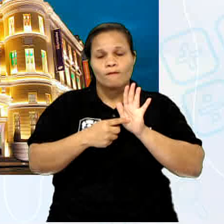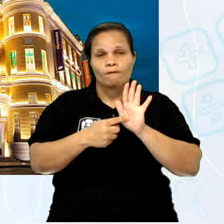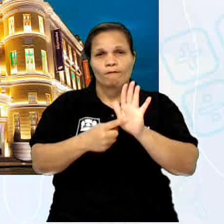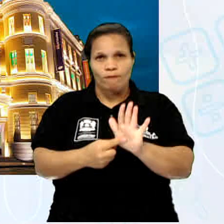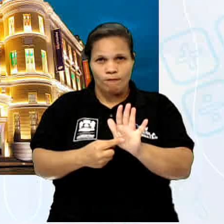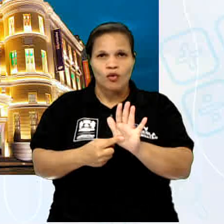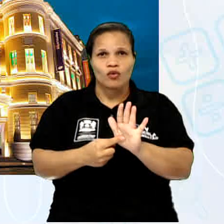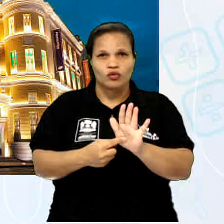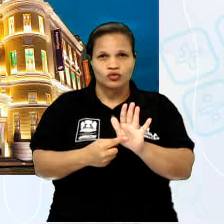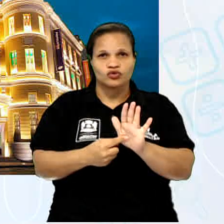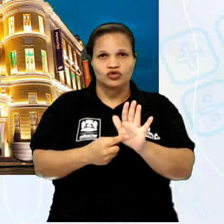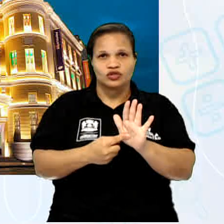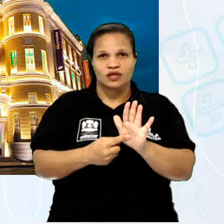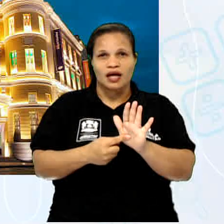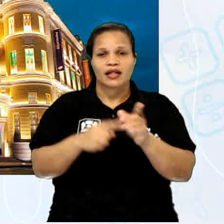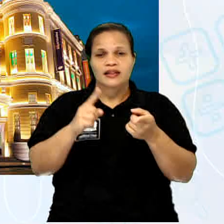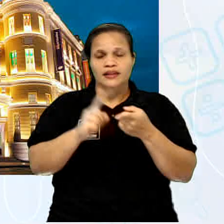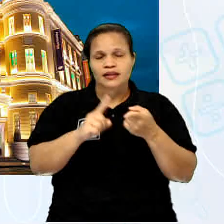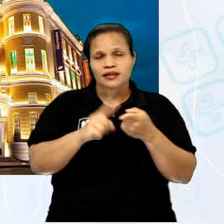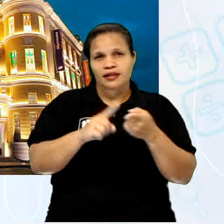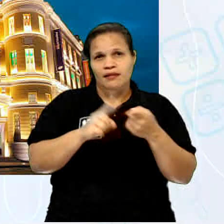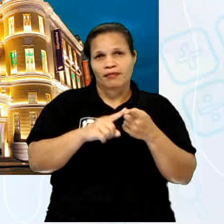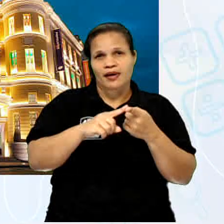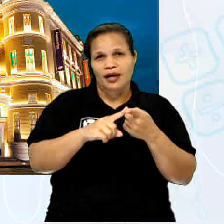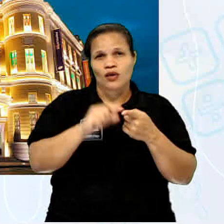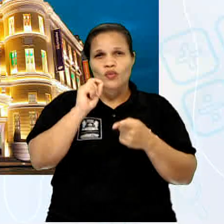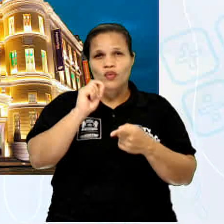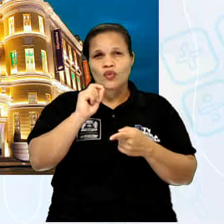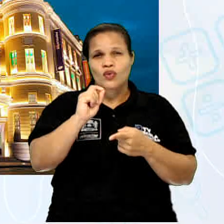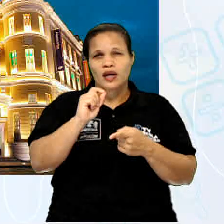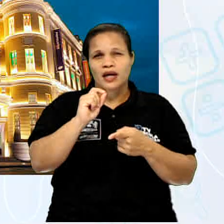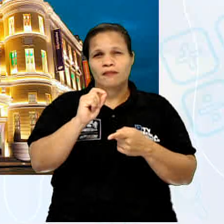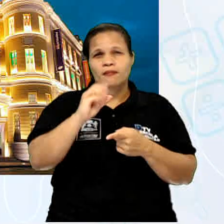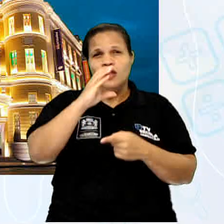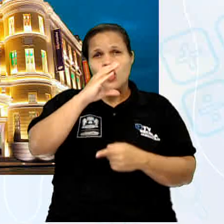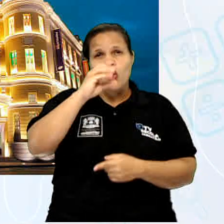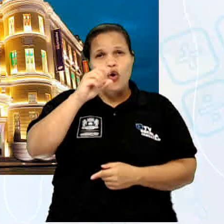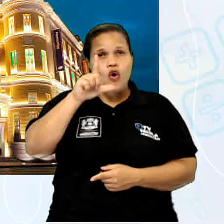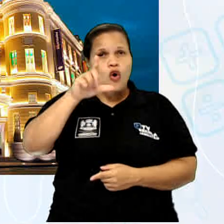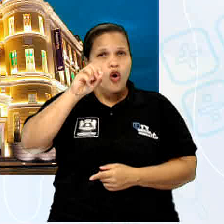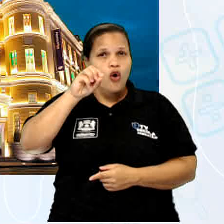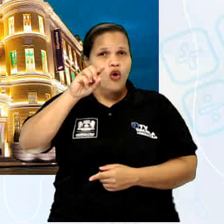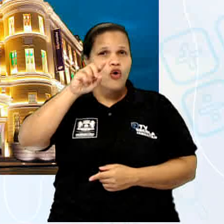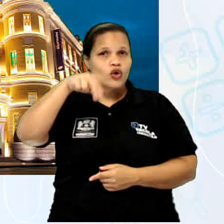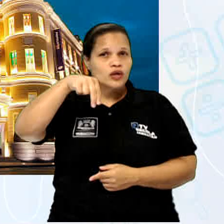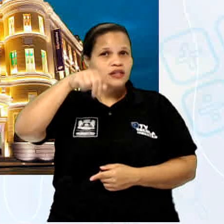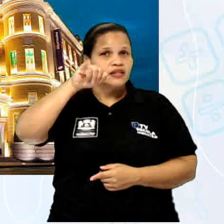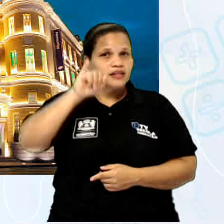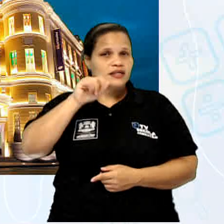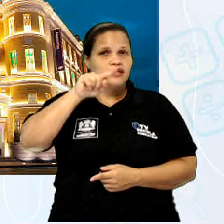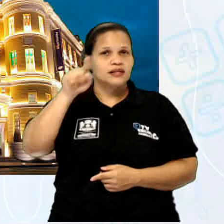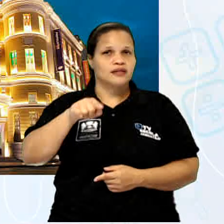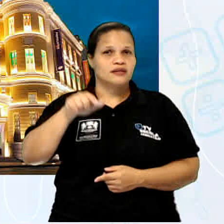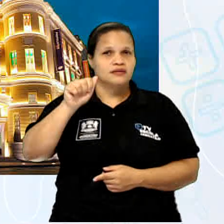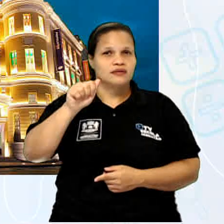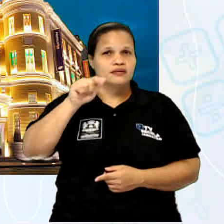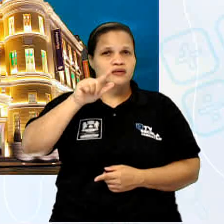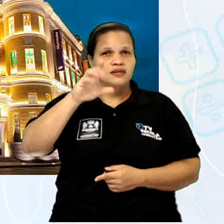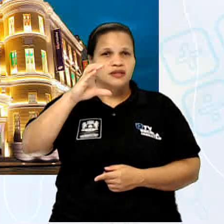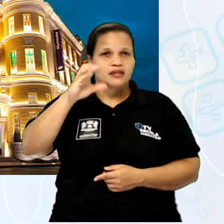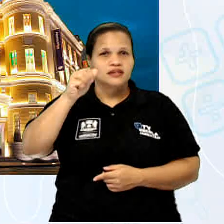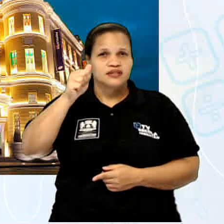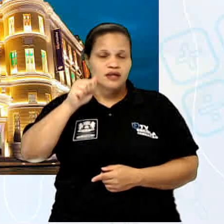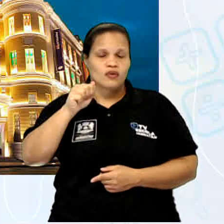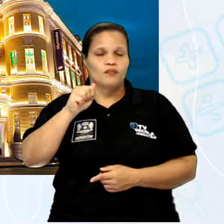da época da colonização holandesa. Louças de porcelana, cachimbes e até ossos já teriam sido encontrados lá.